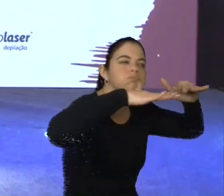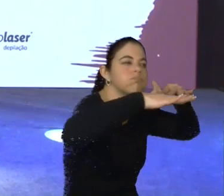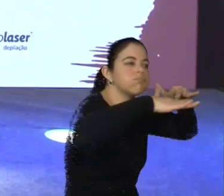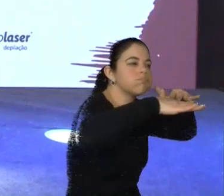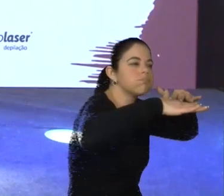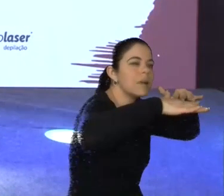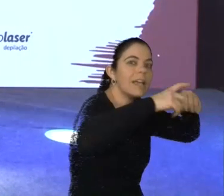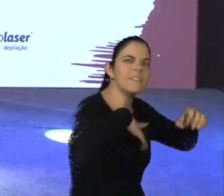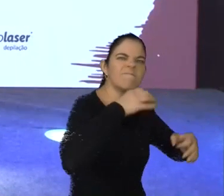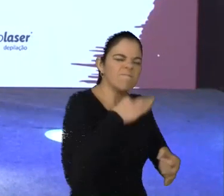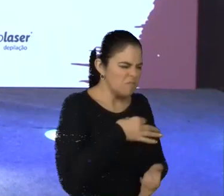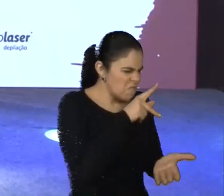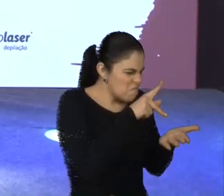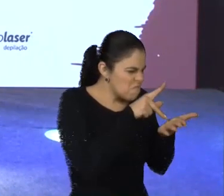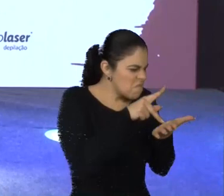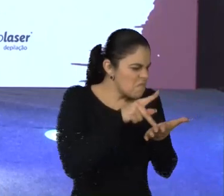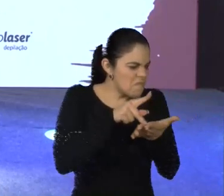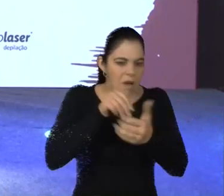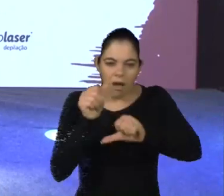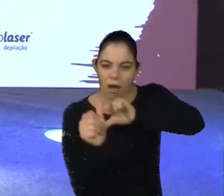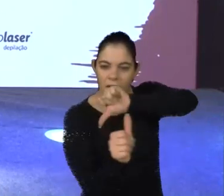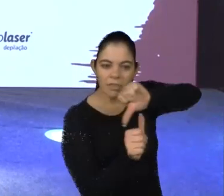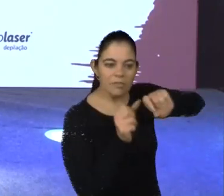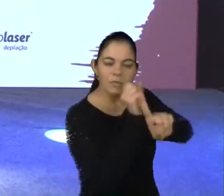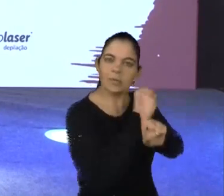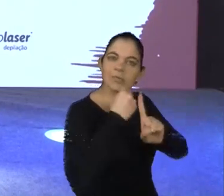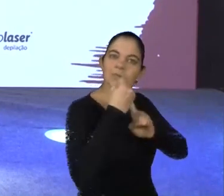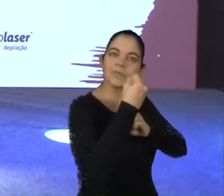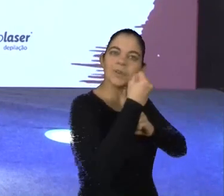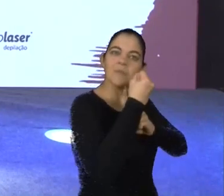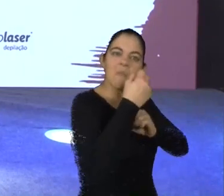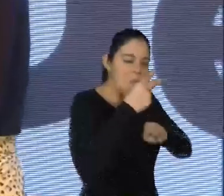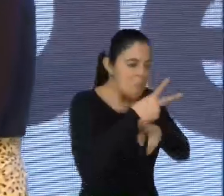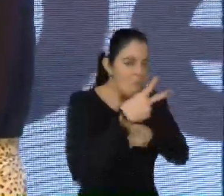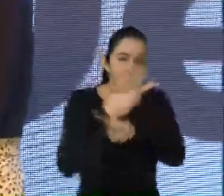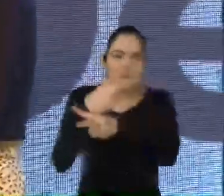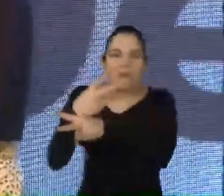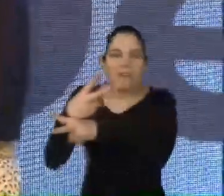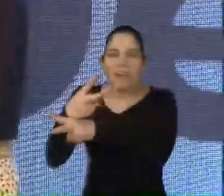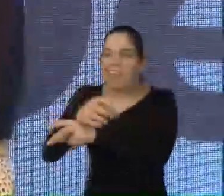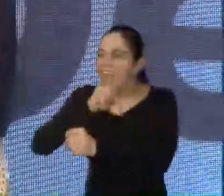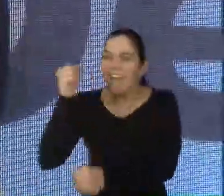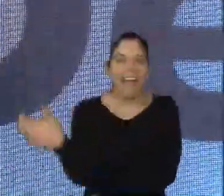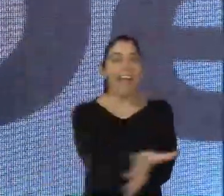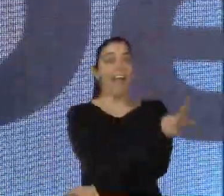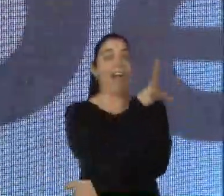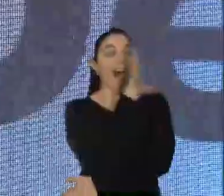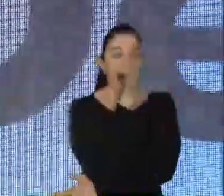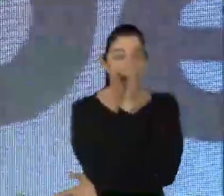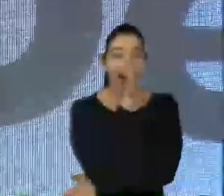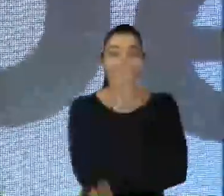consistente de transformação social, buscando de uma forma incrível e muito